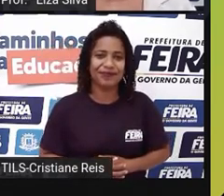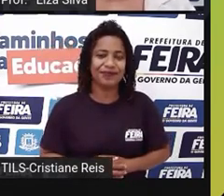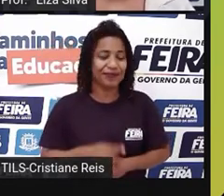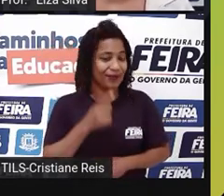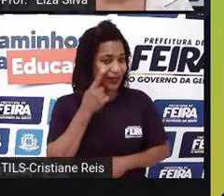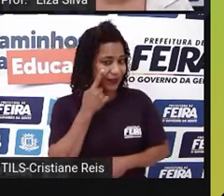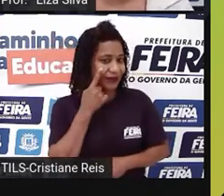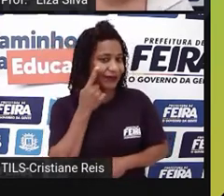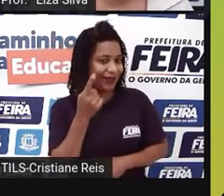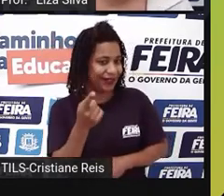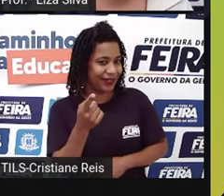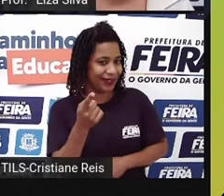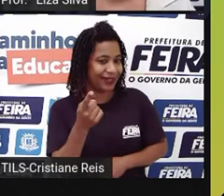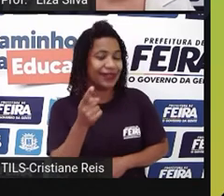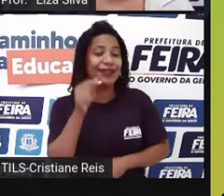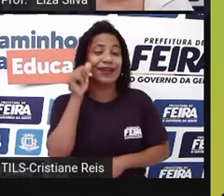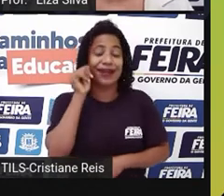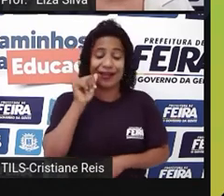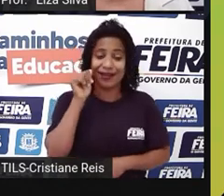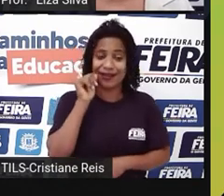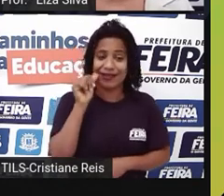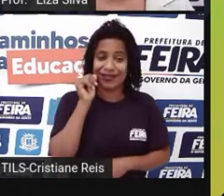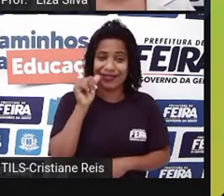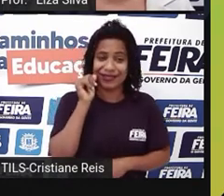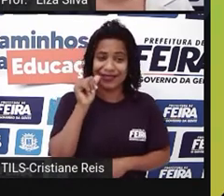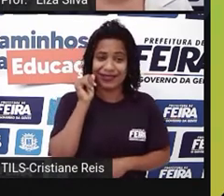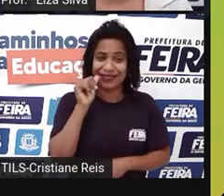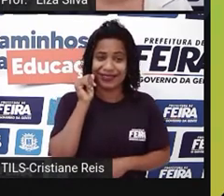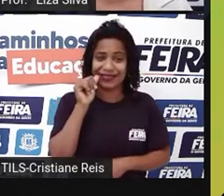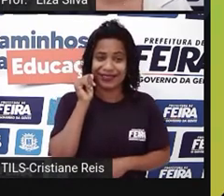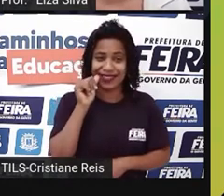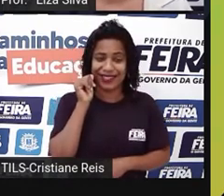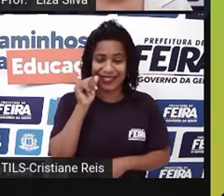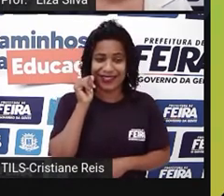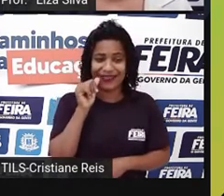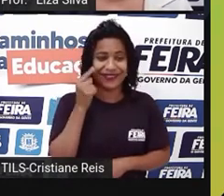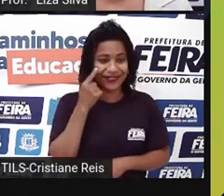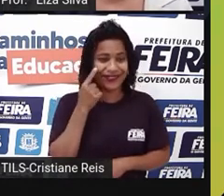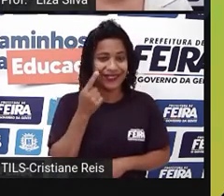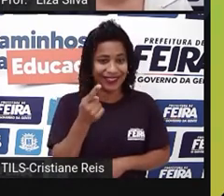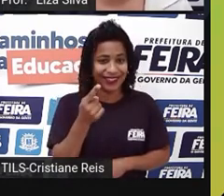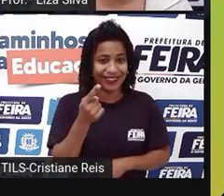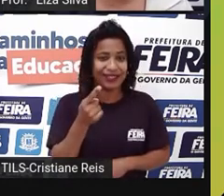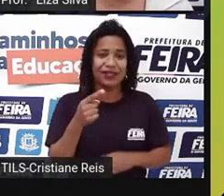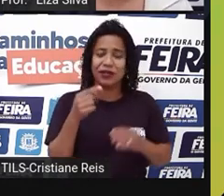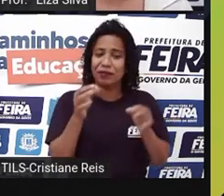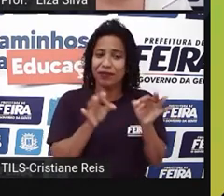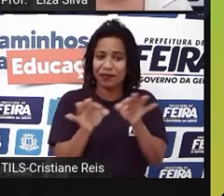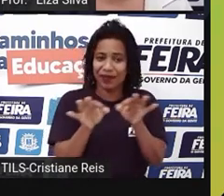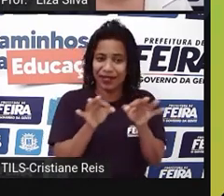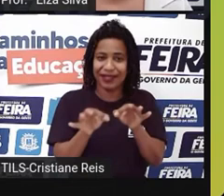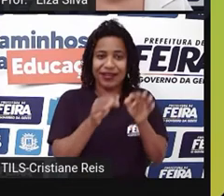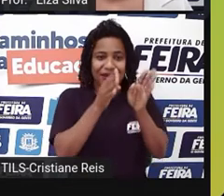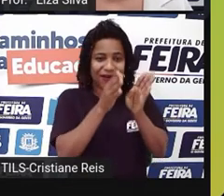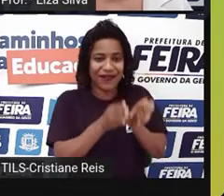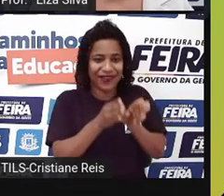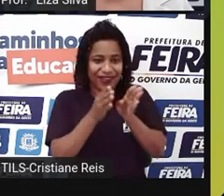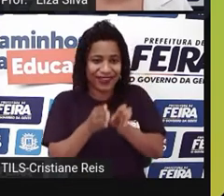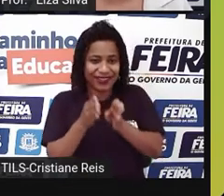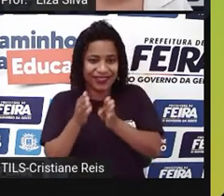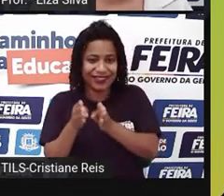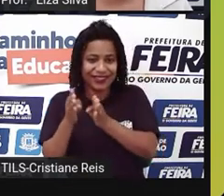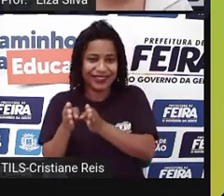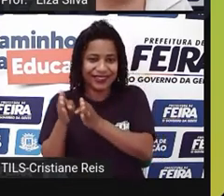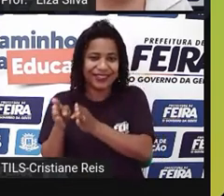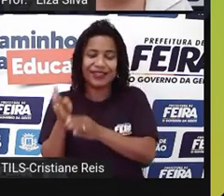very organized. She follows directions exactly. Então, ela é muito organizada e ela